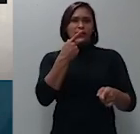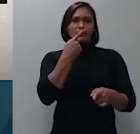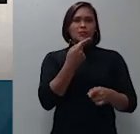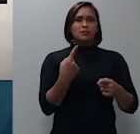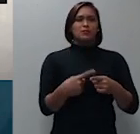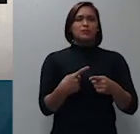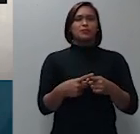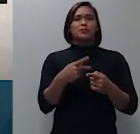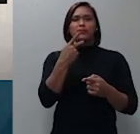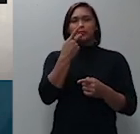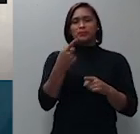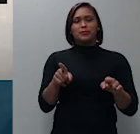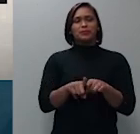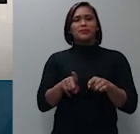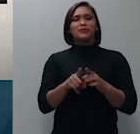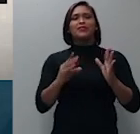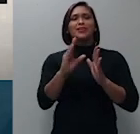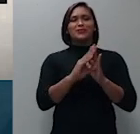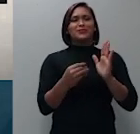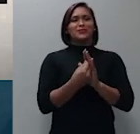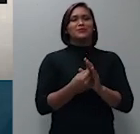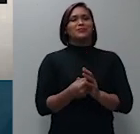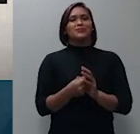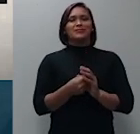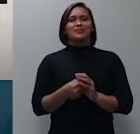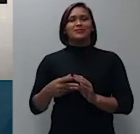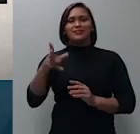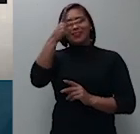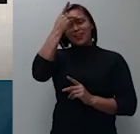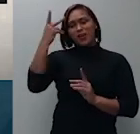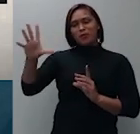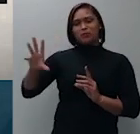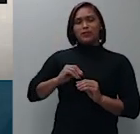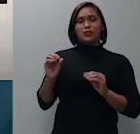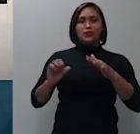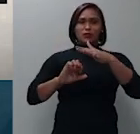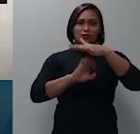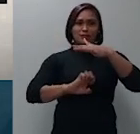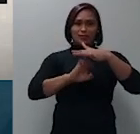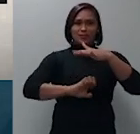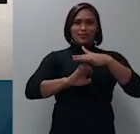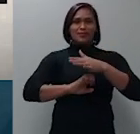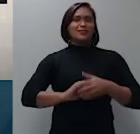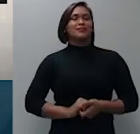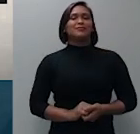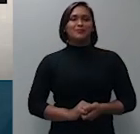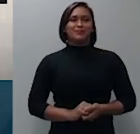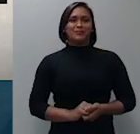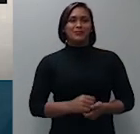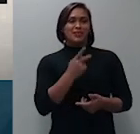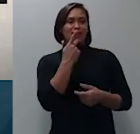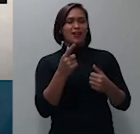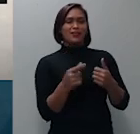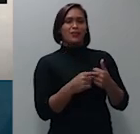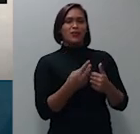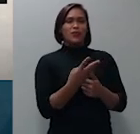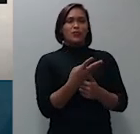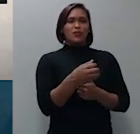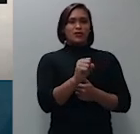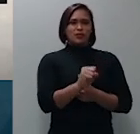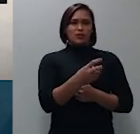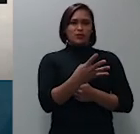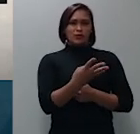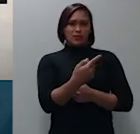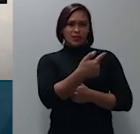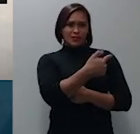conferido ao consumidor por parte da seguradora aos 48 e 47 do mesmo diploma legal